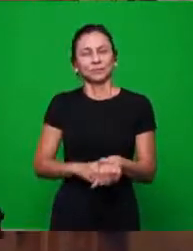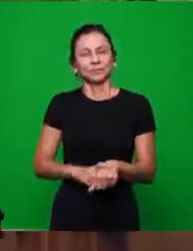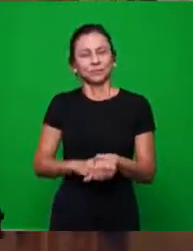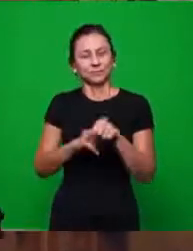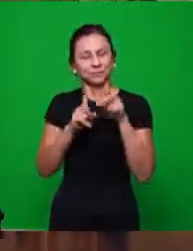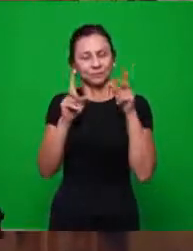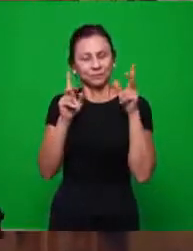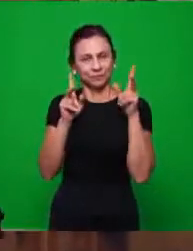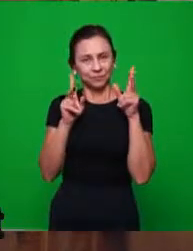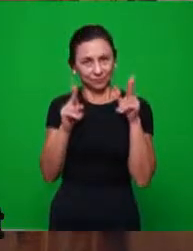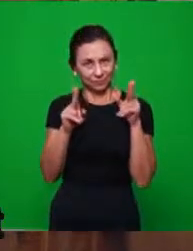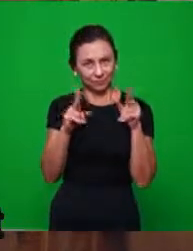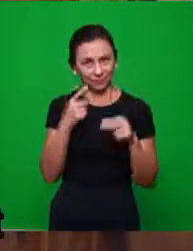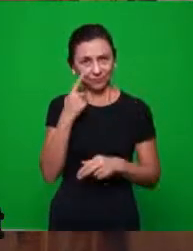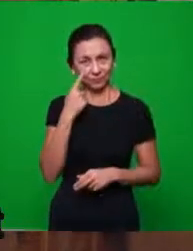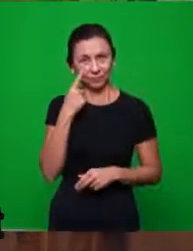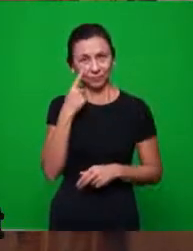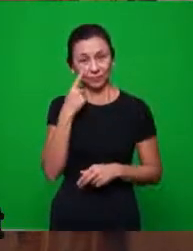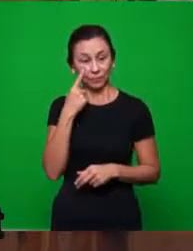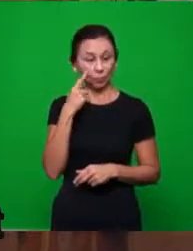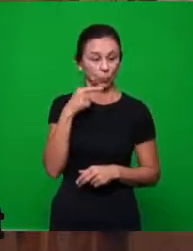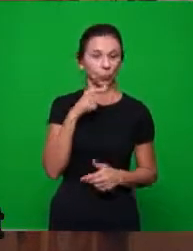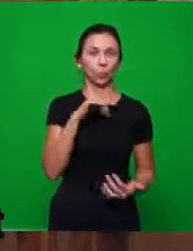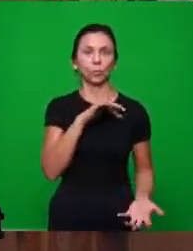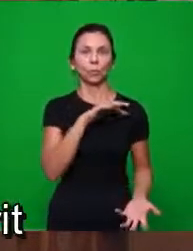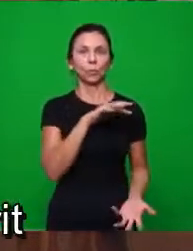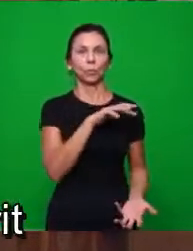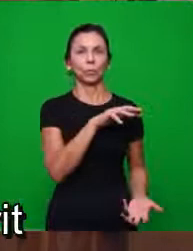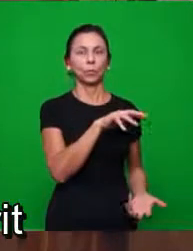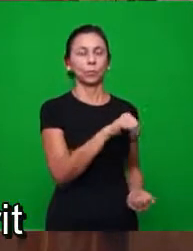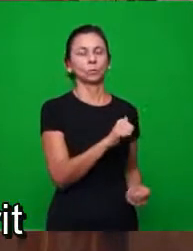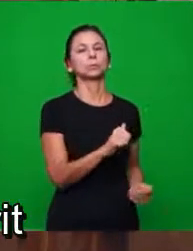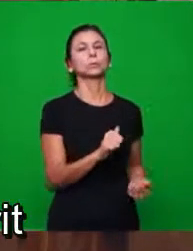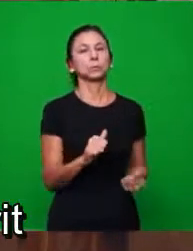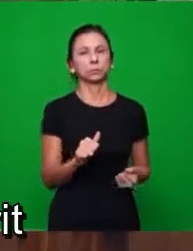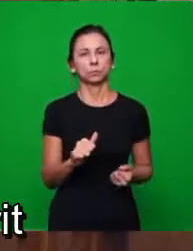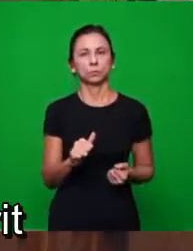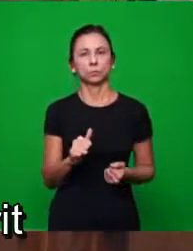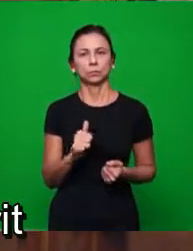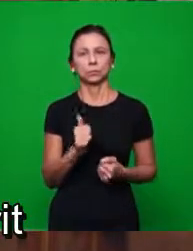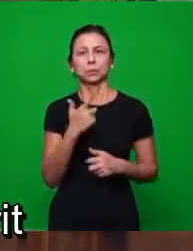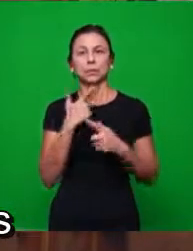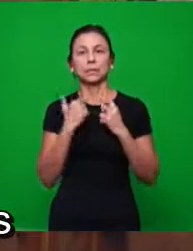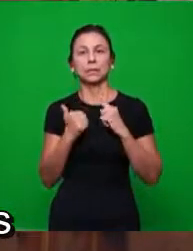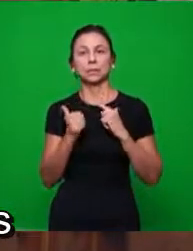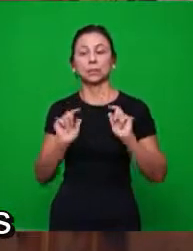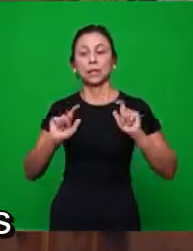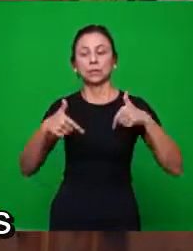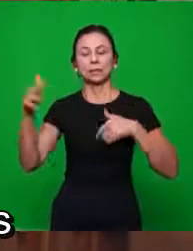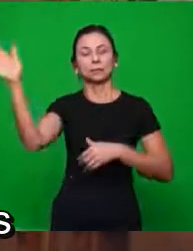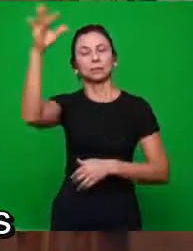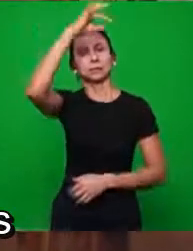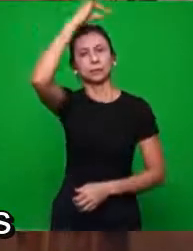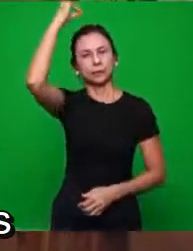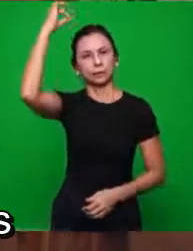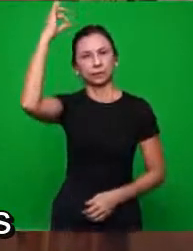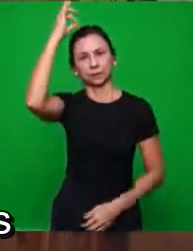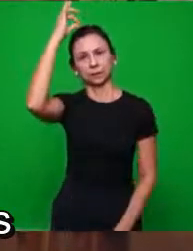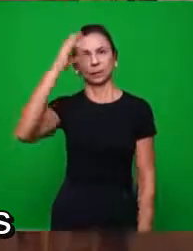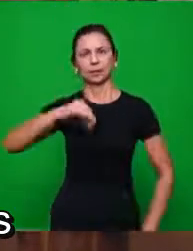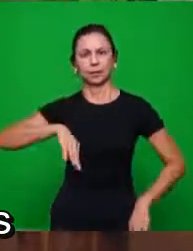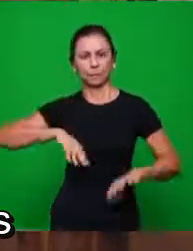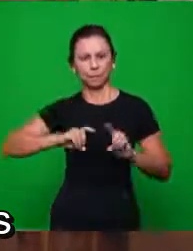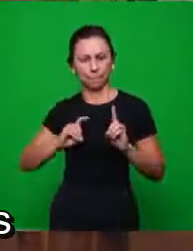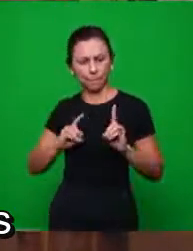que nós já vimos do mundo àquilo que o Espírito Santo queria fazer. O Espírito Santo queria estabelecer a